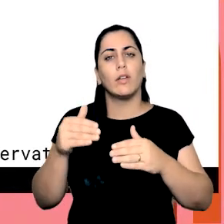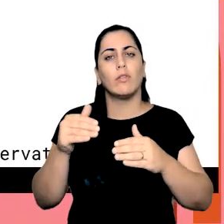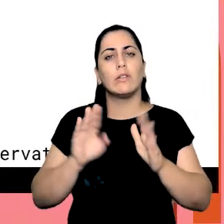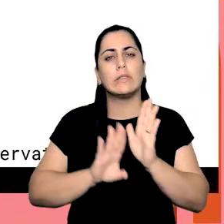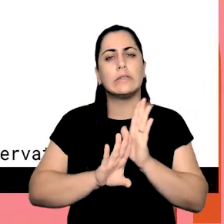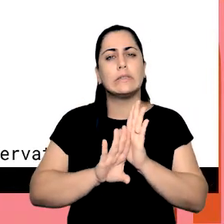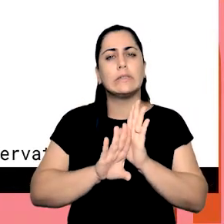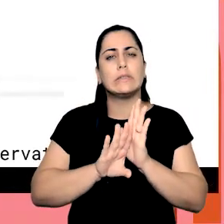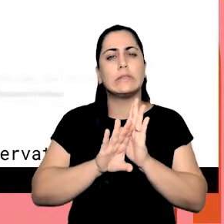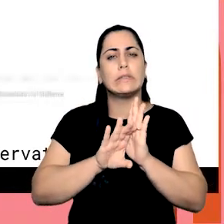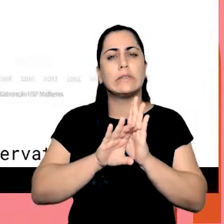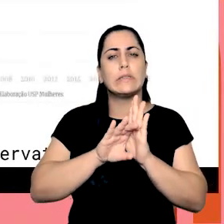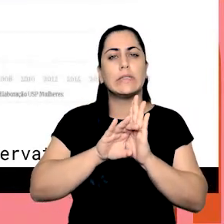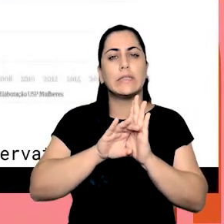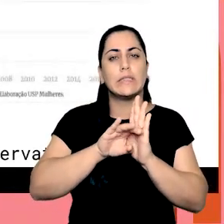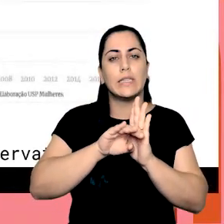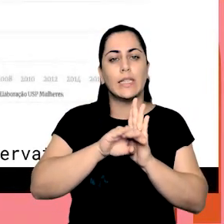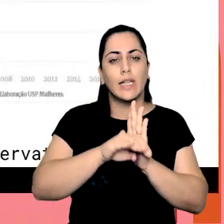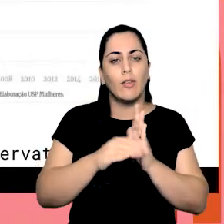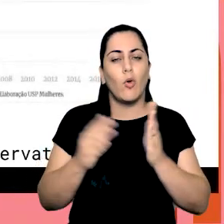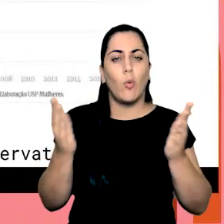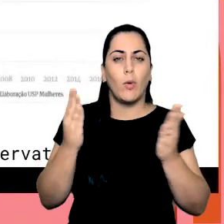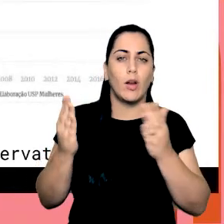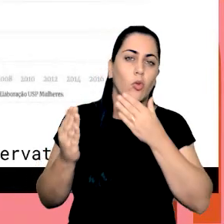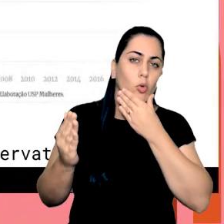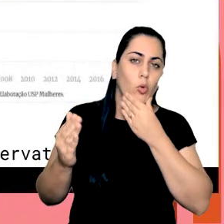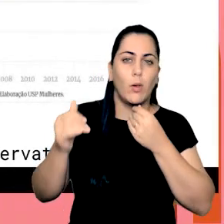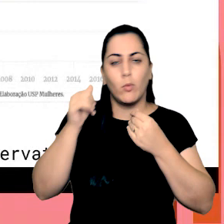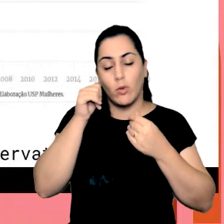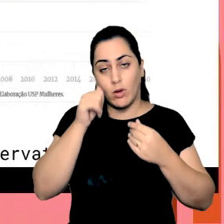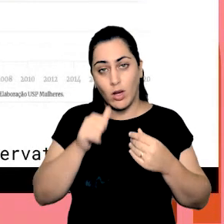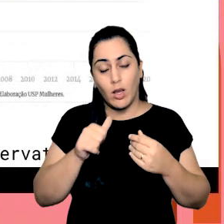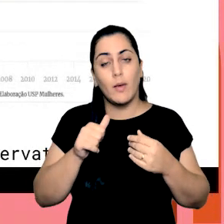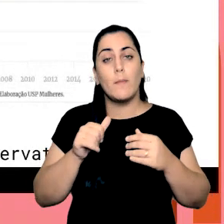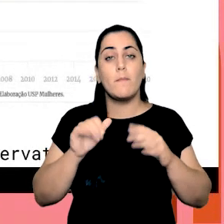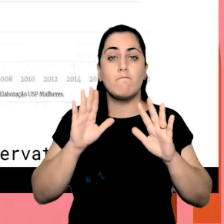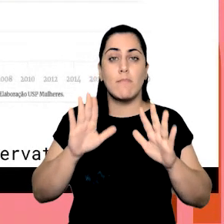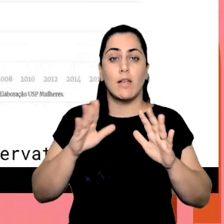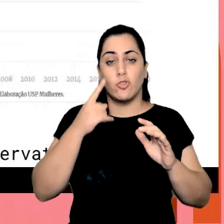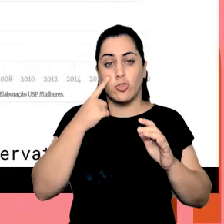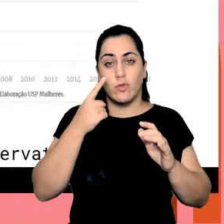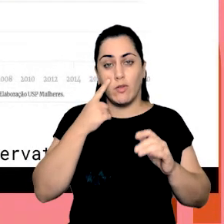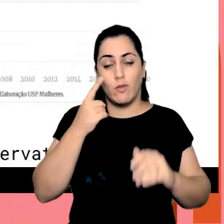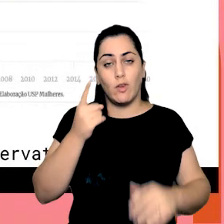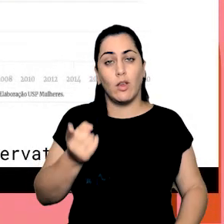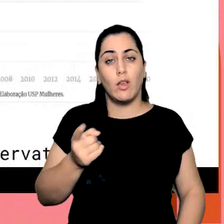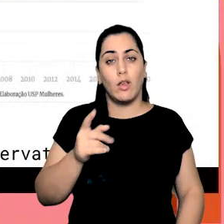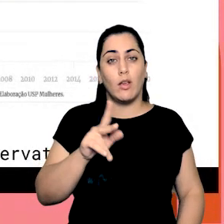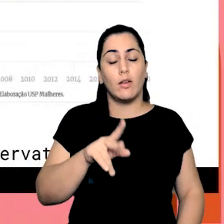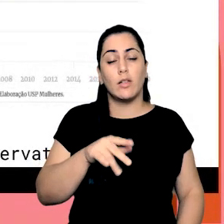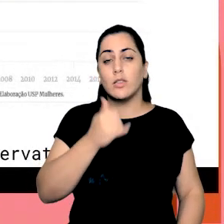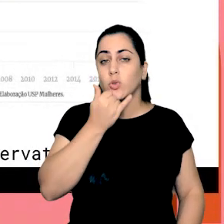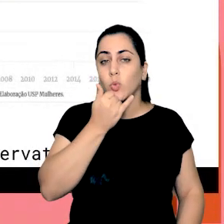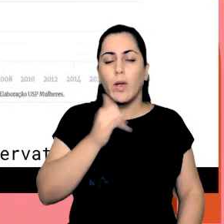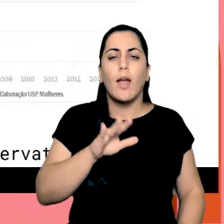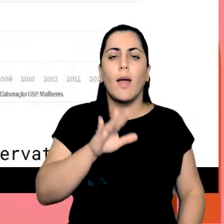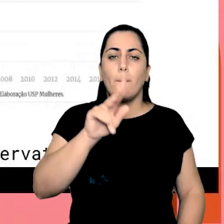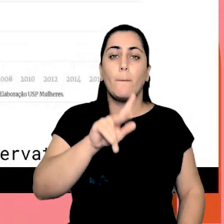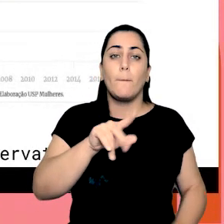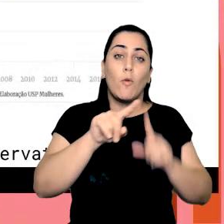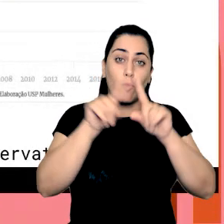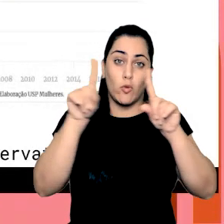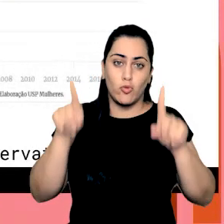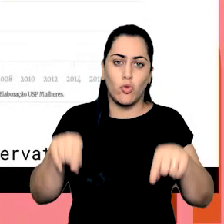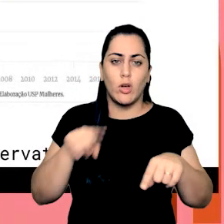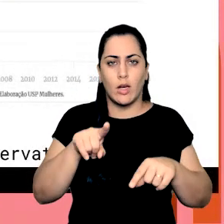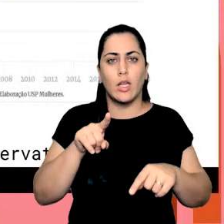importante quando comparado entre feminino e masculino e aí quando a gente vai para esses docentes servidores perdão esses servidores